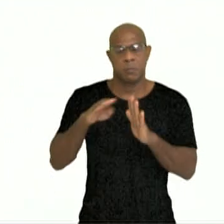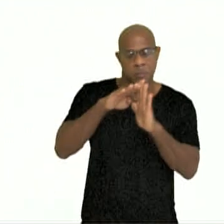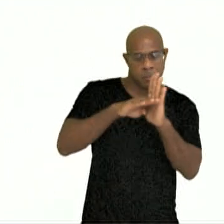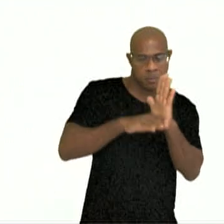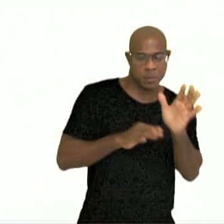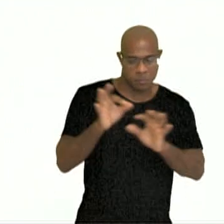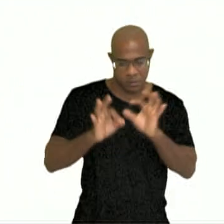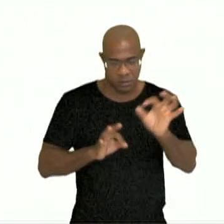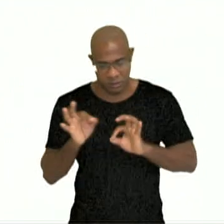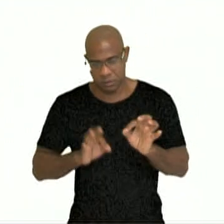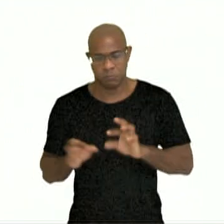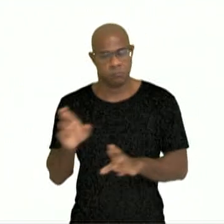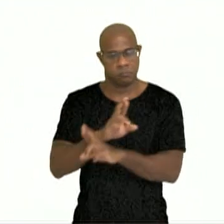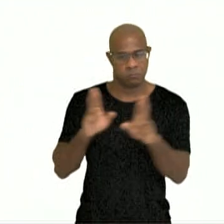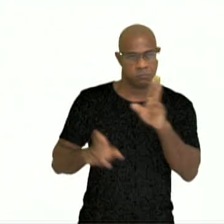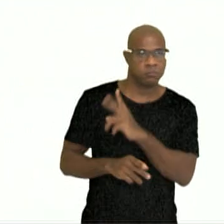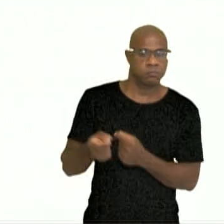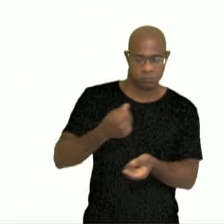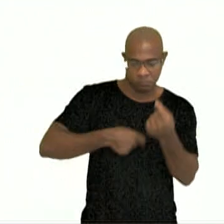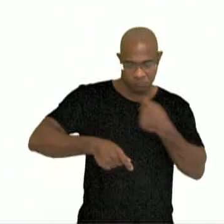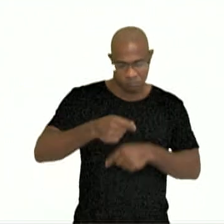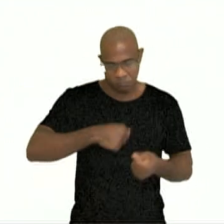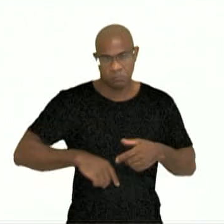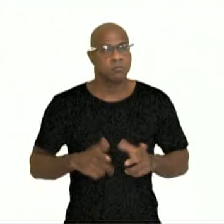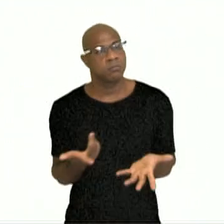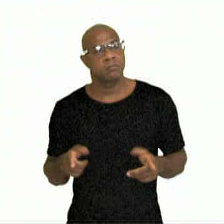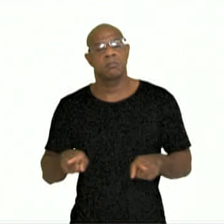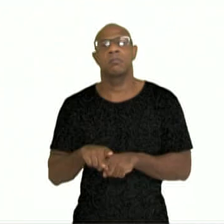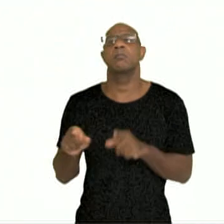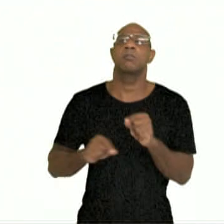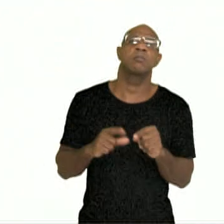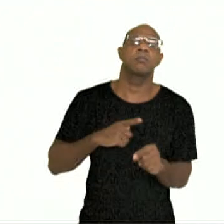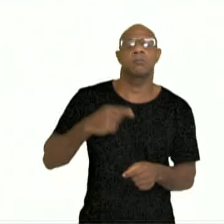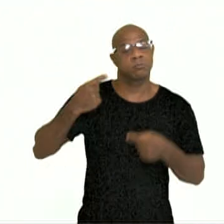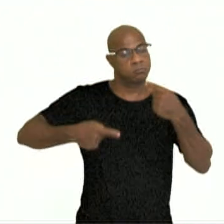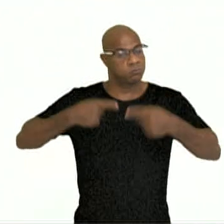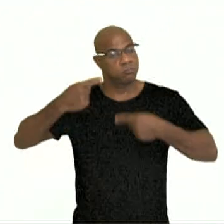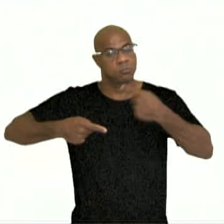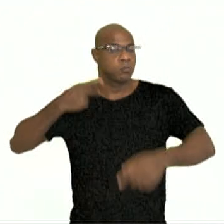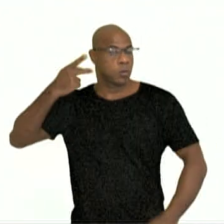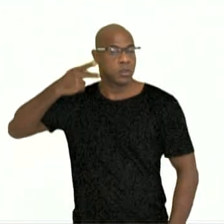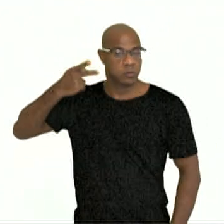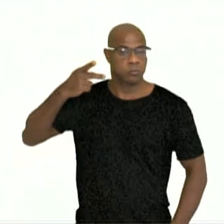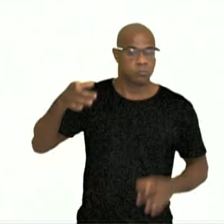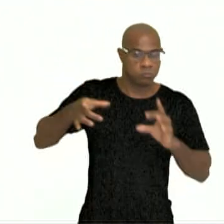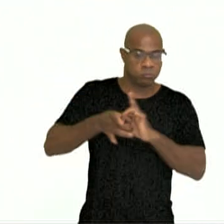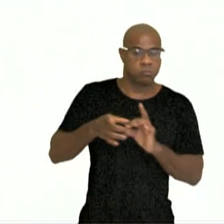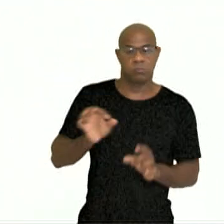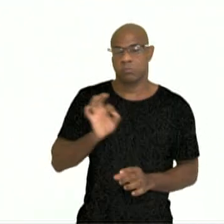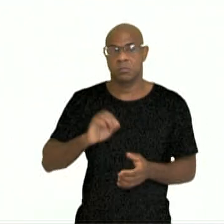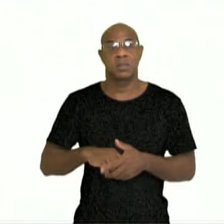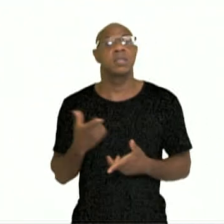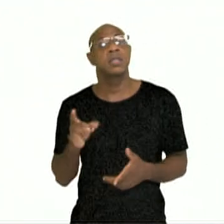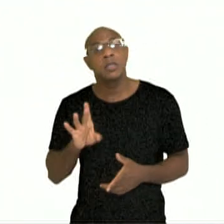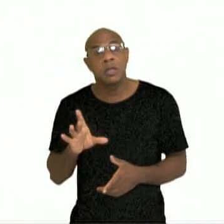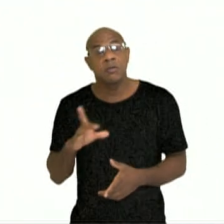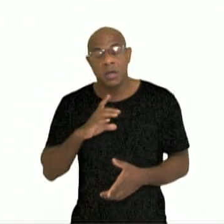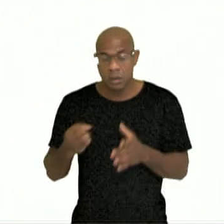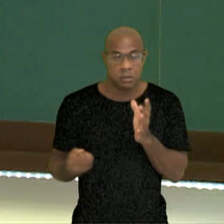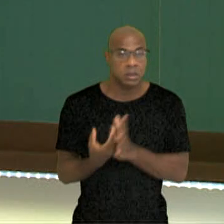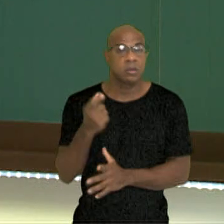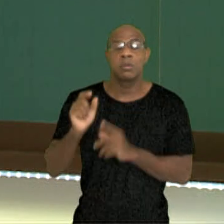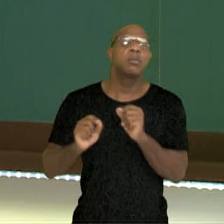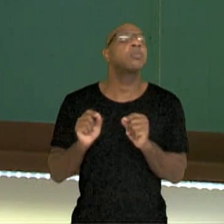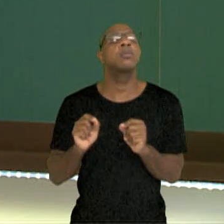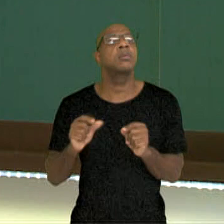econômicas. Sem muito incomodar-se com as relações políticas, que só virão à tona se, e talmente